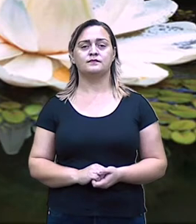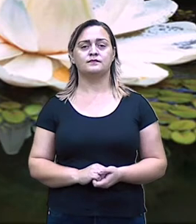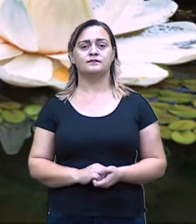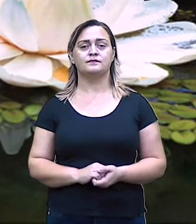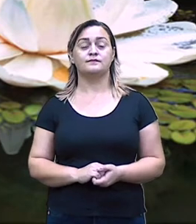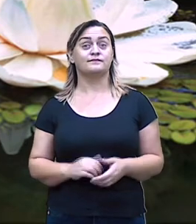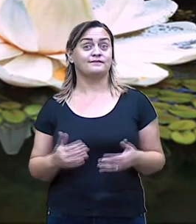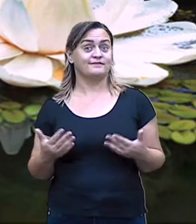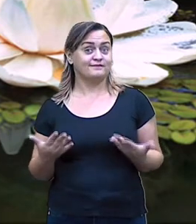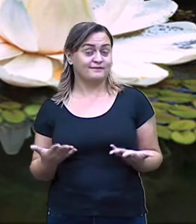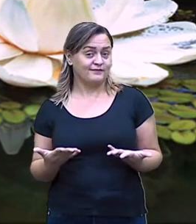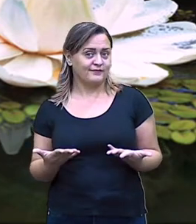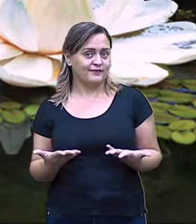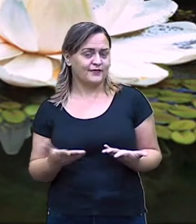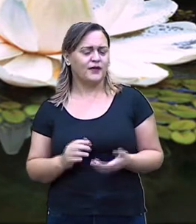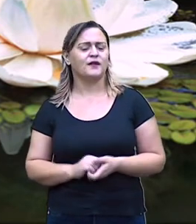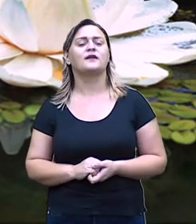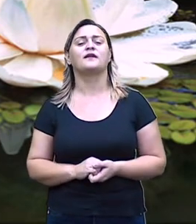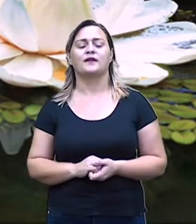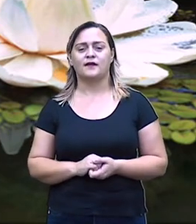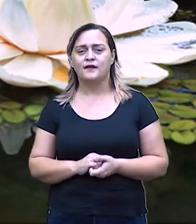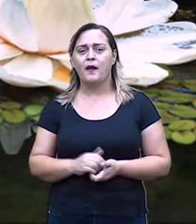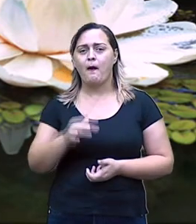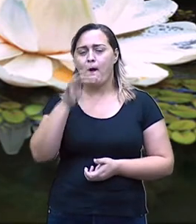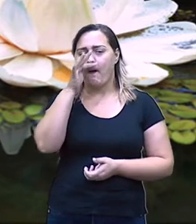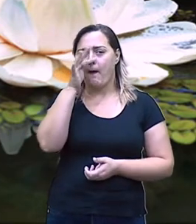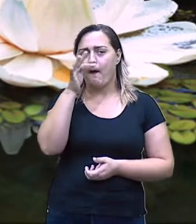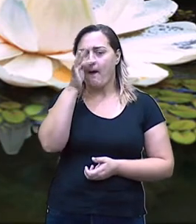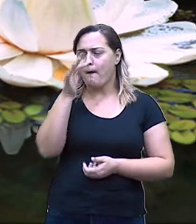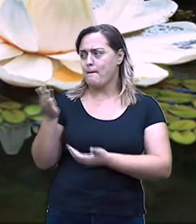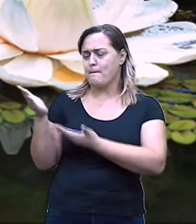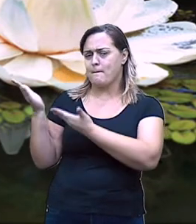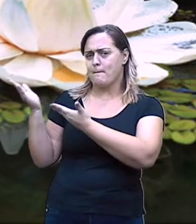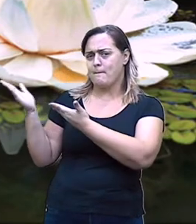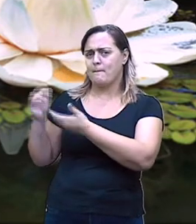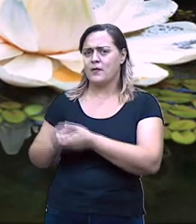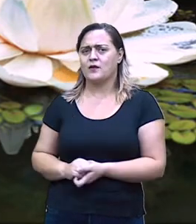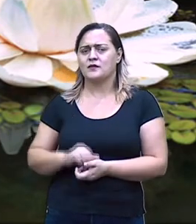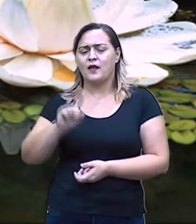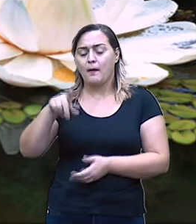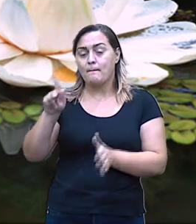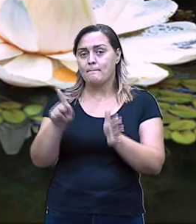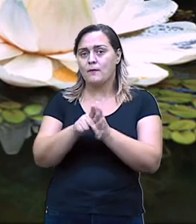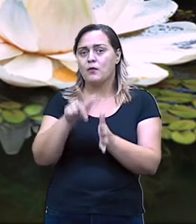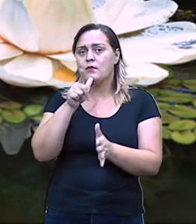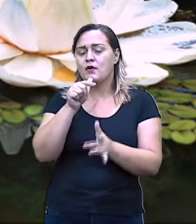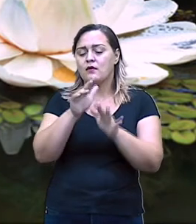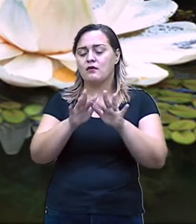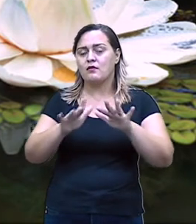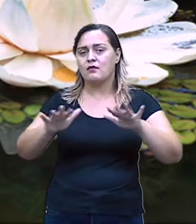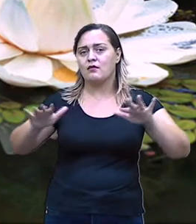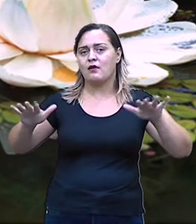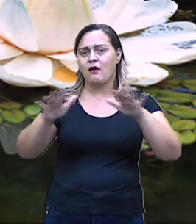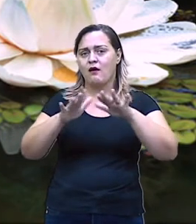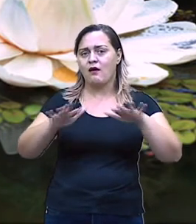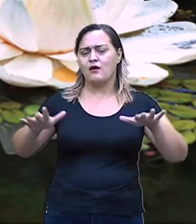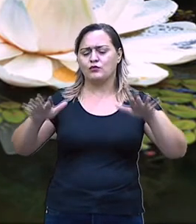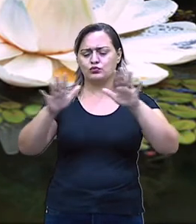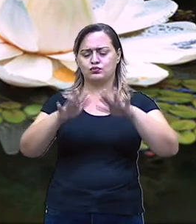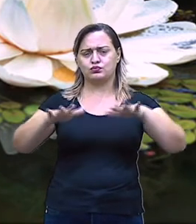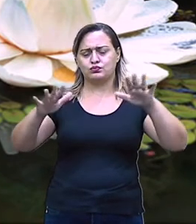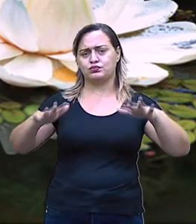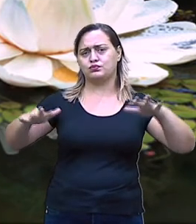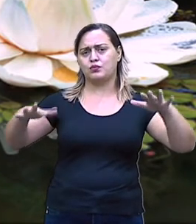Viram estudantes? Pois é, a planta Vitória Régia é aquática e flutuante. É típica da Amazônia.